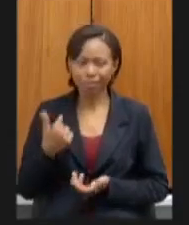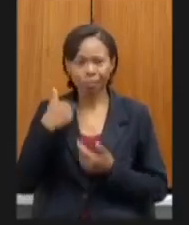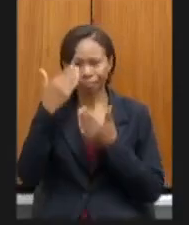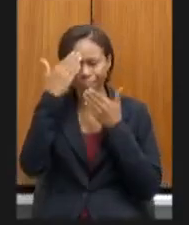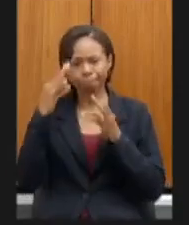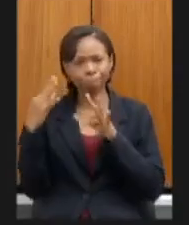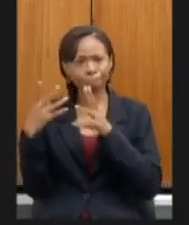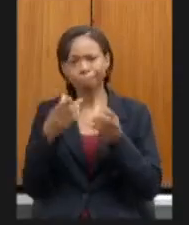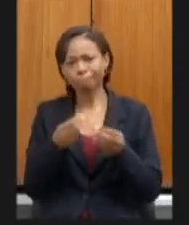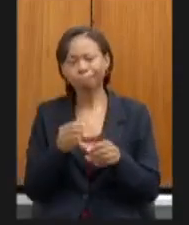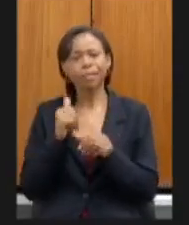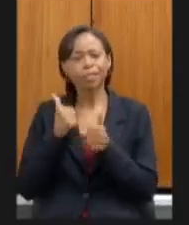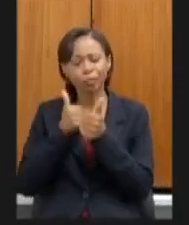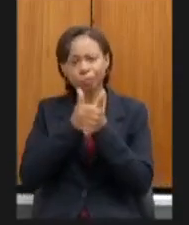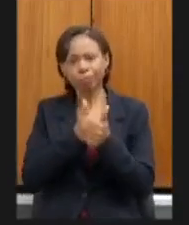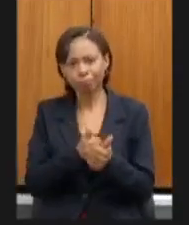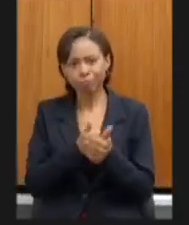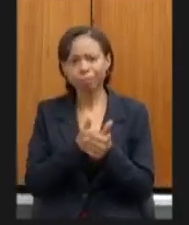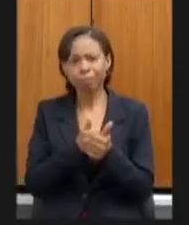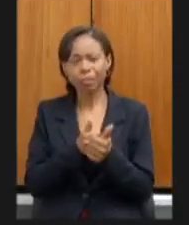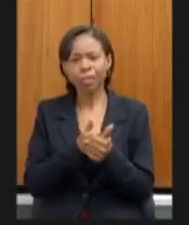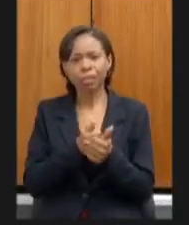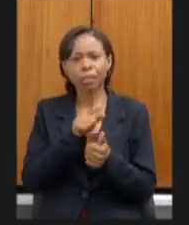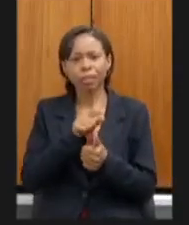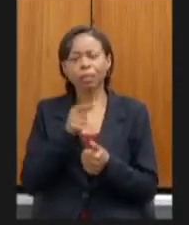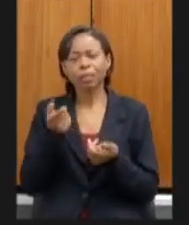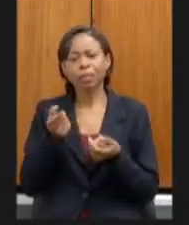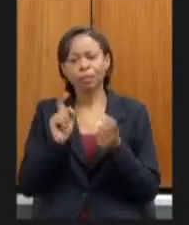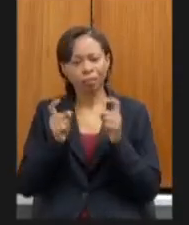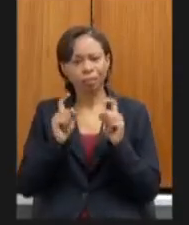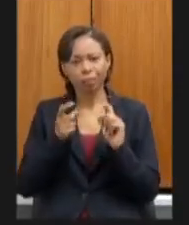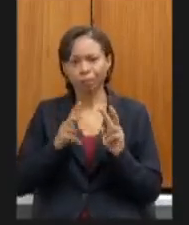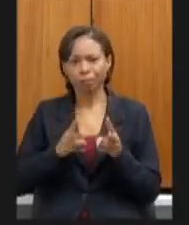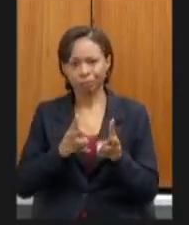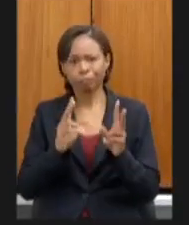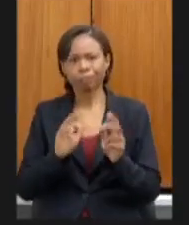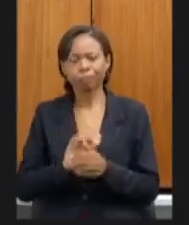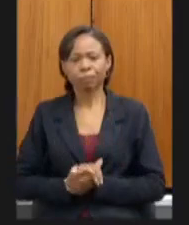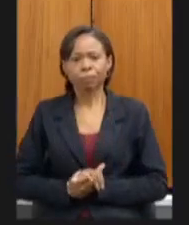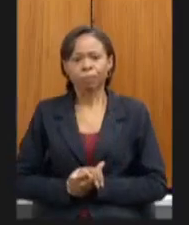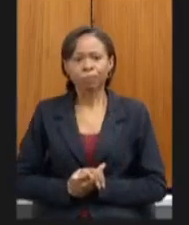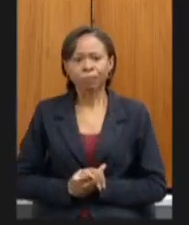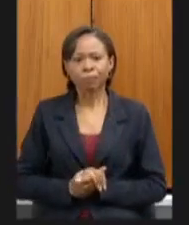todos e a todas vamos acompanhar aqui o resto dessa importante audiência